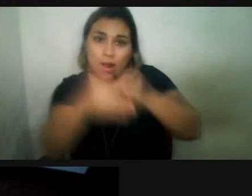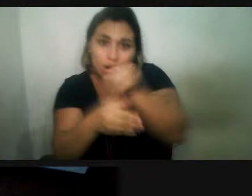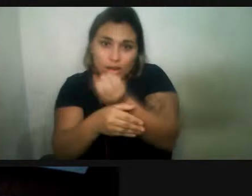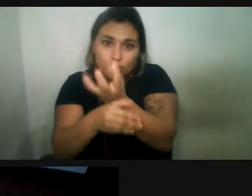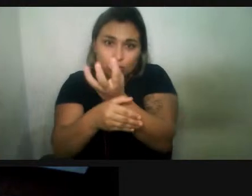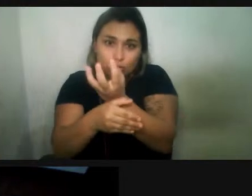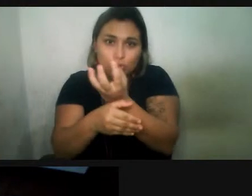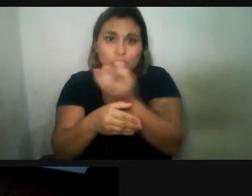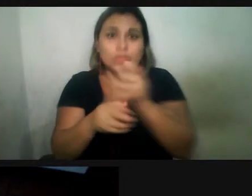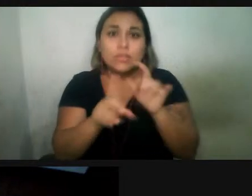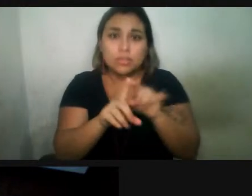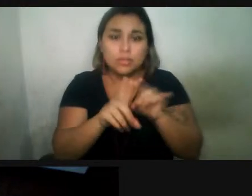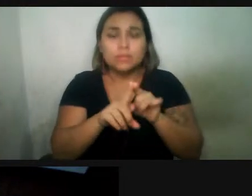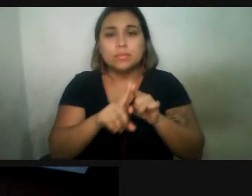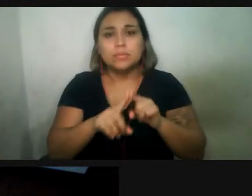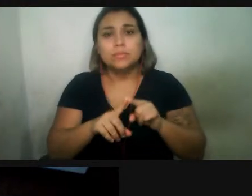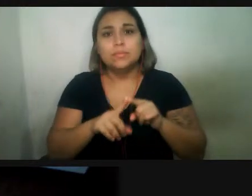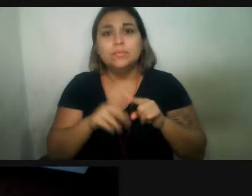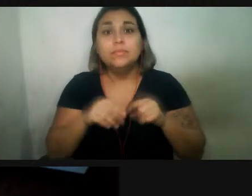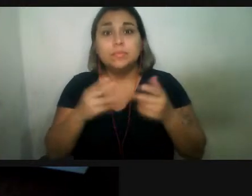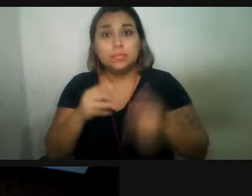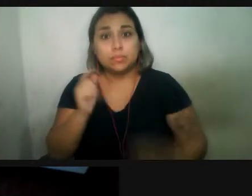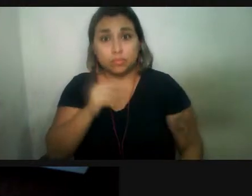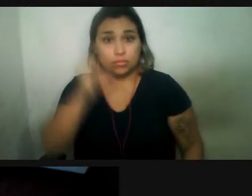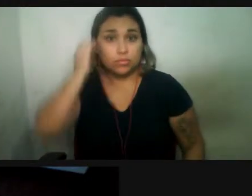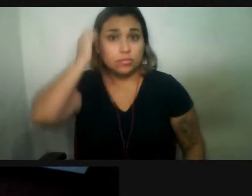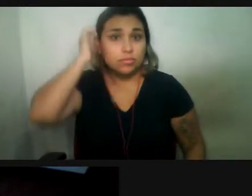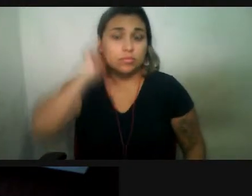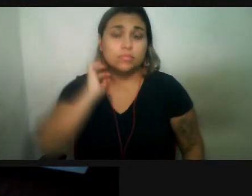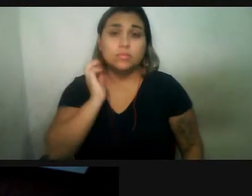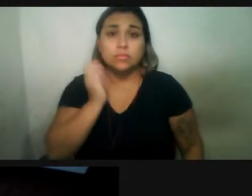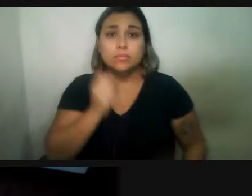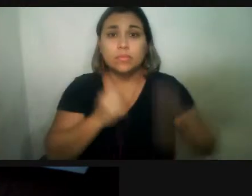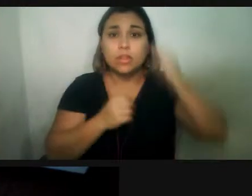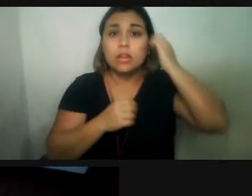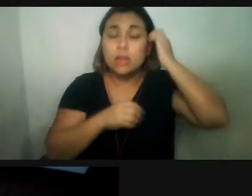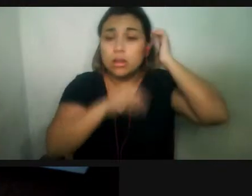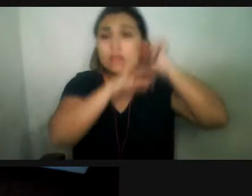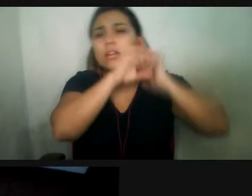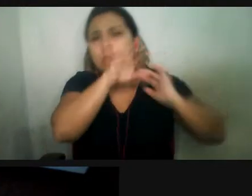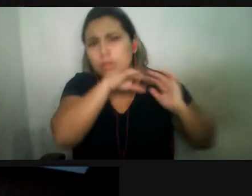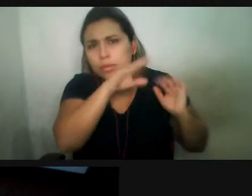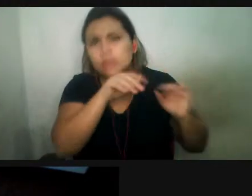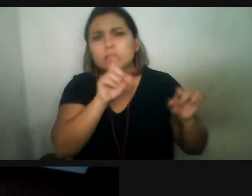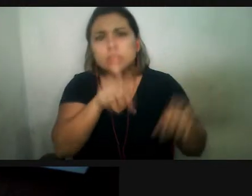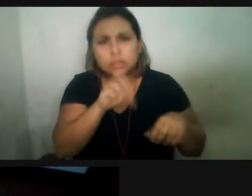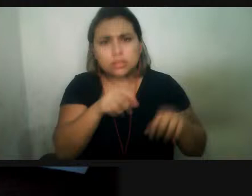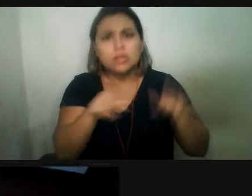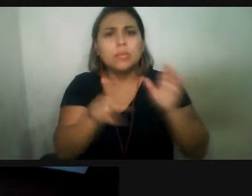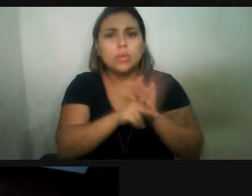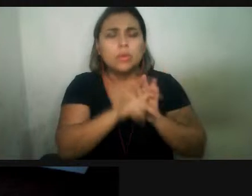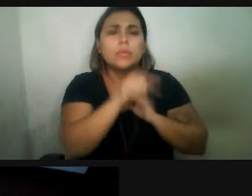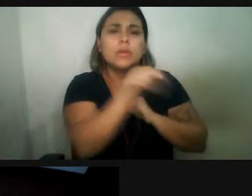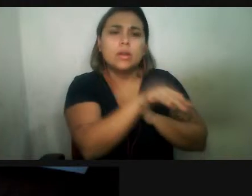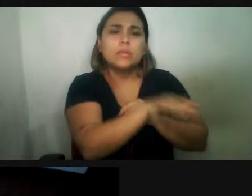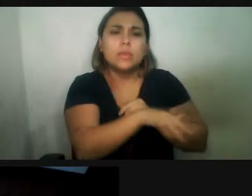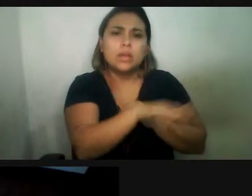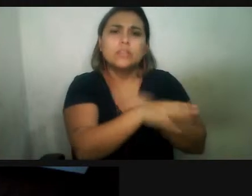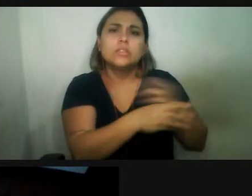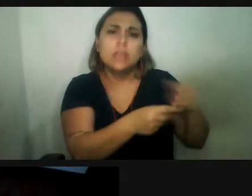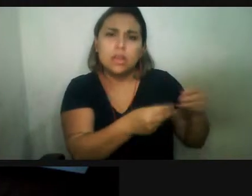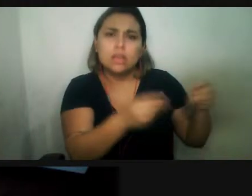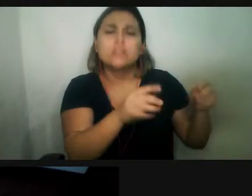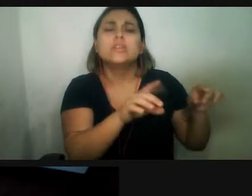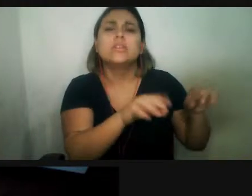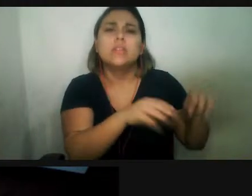Mas, assim, esses animais descenderam de animais com cascos, né? Animais no ambiente terrestre e que, num determinado